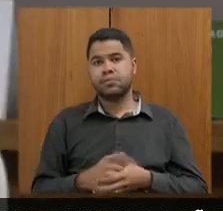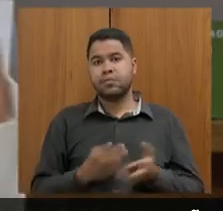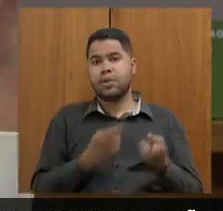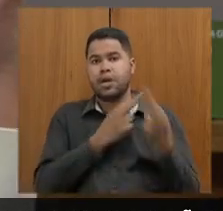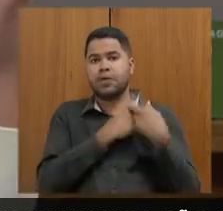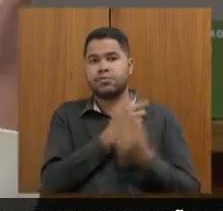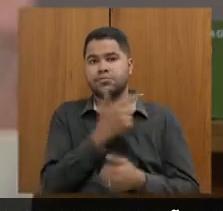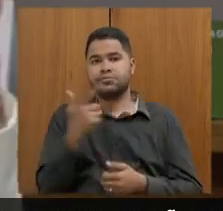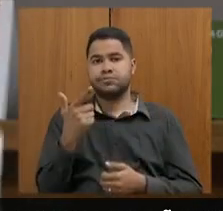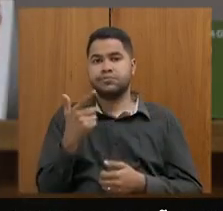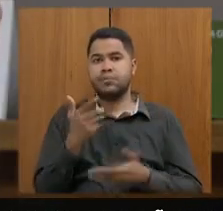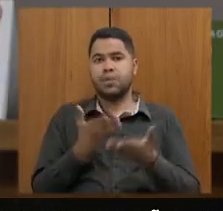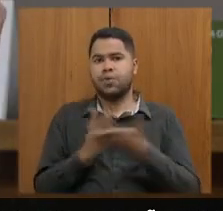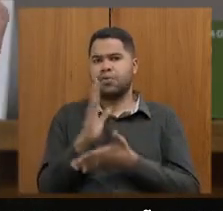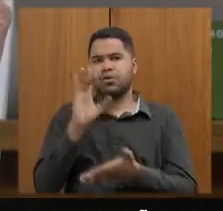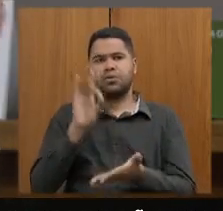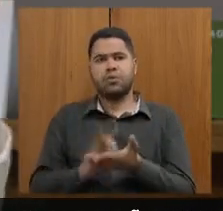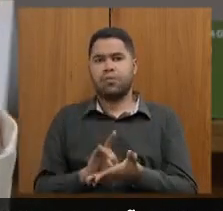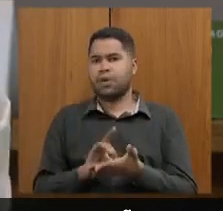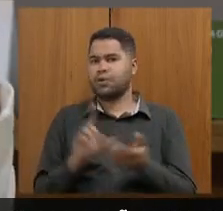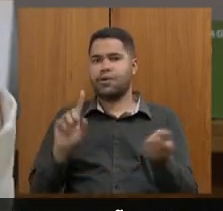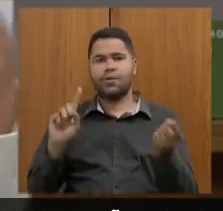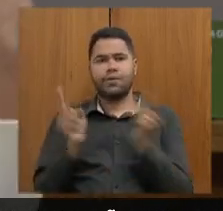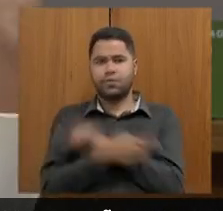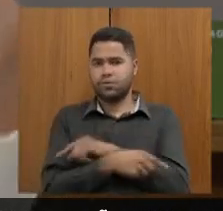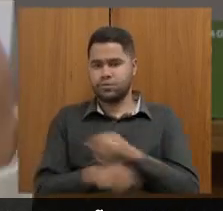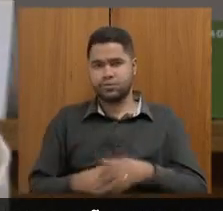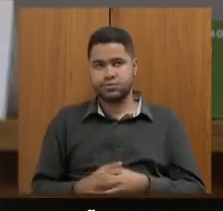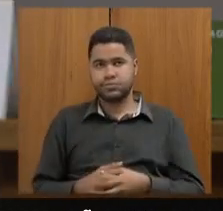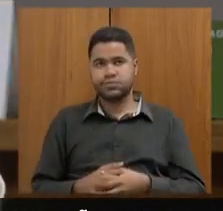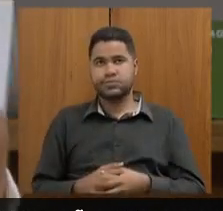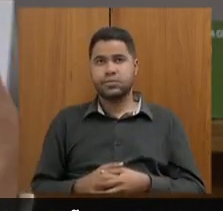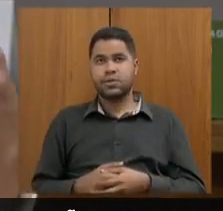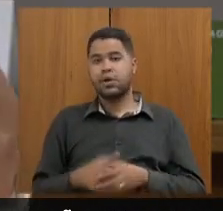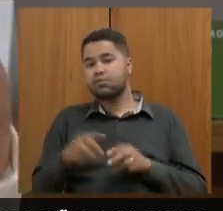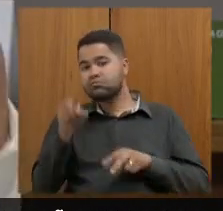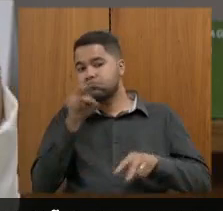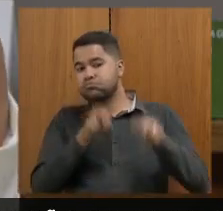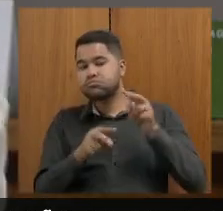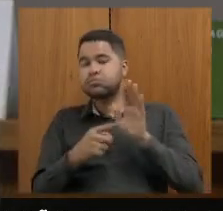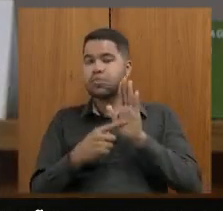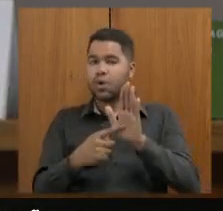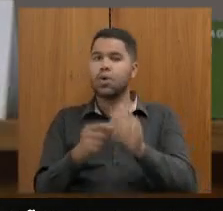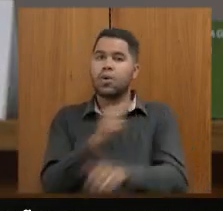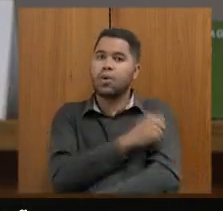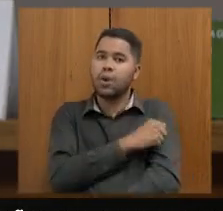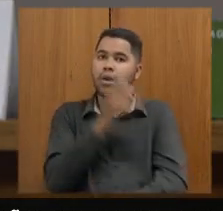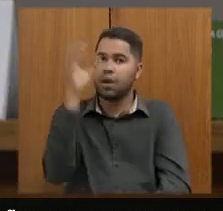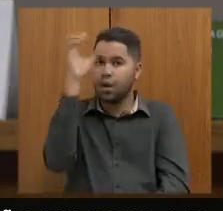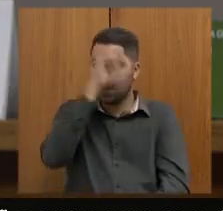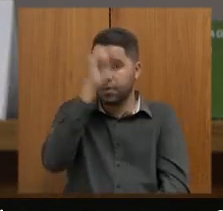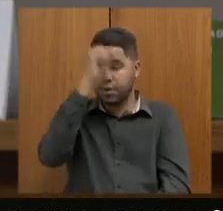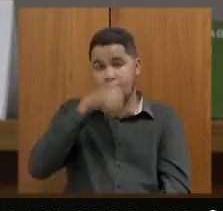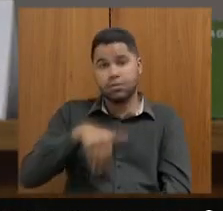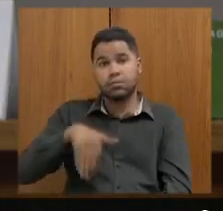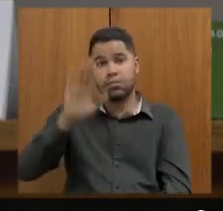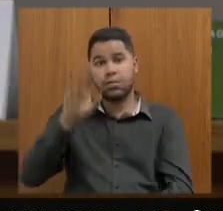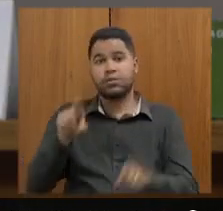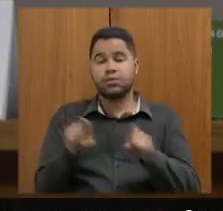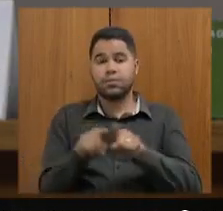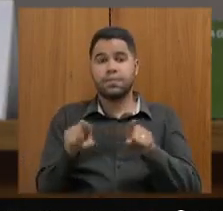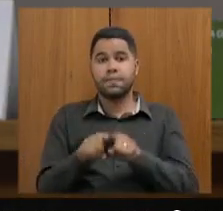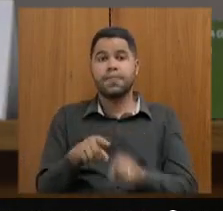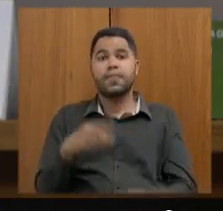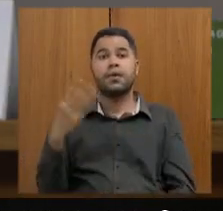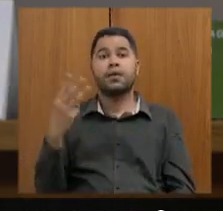fosse uma aprovação automática muito pelo contrário essa avaliação diagnóstica mostra que os estudantes estão aprendendo mais também então esse é um